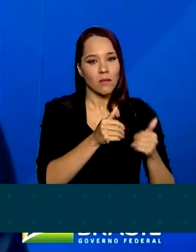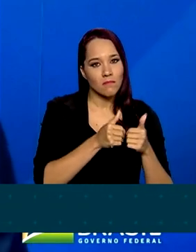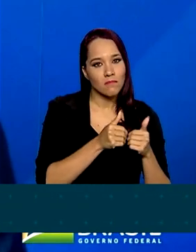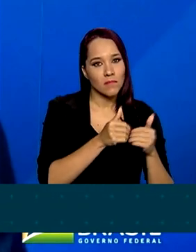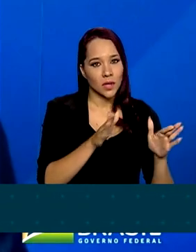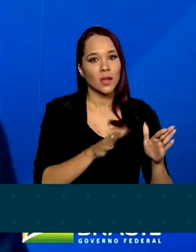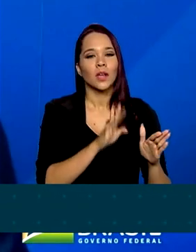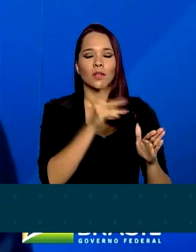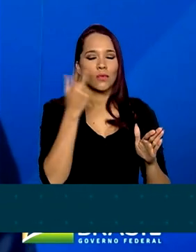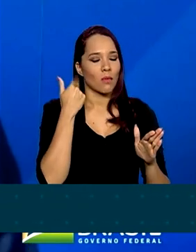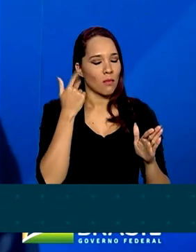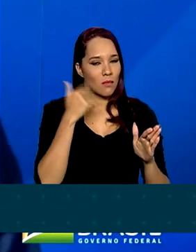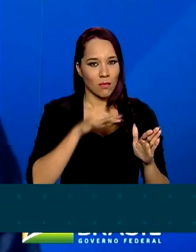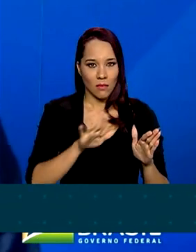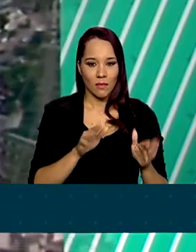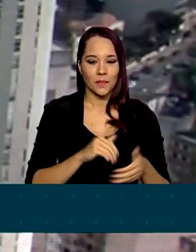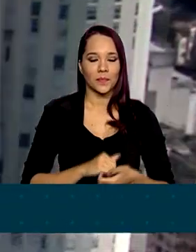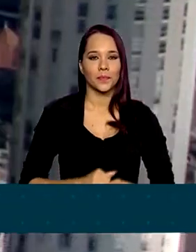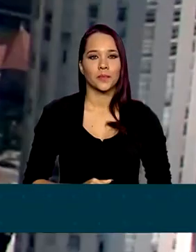naturalmente.